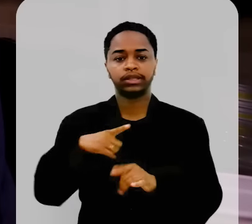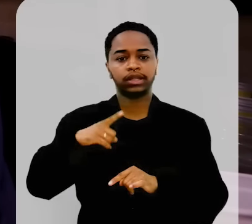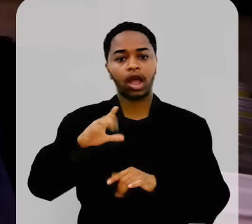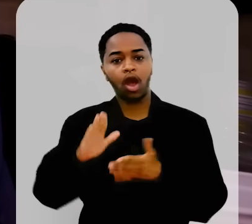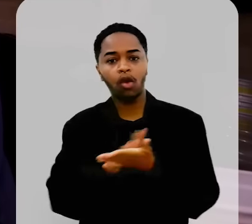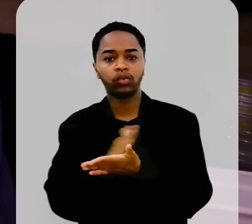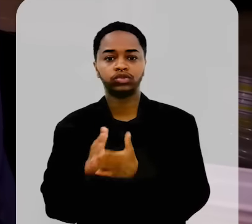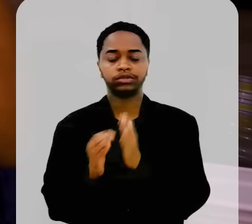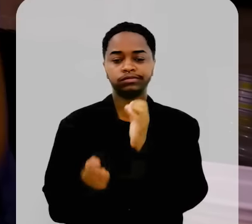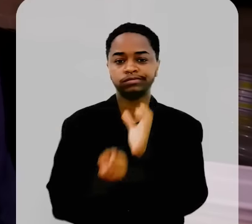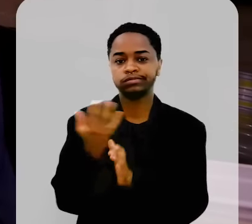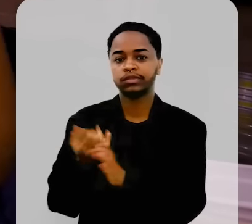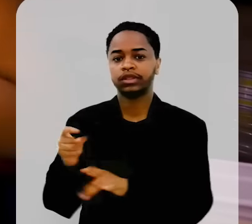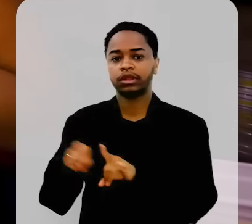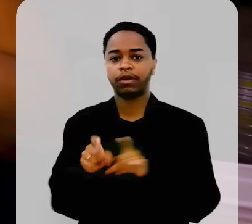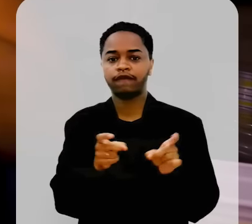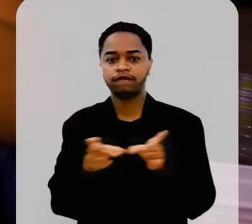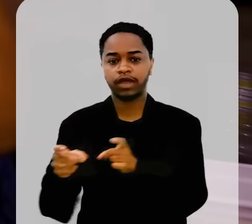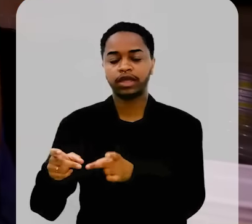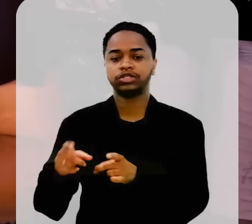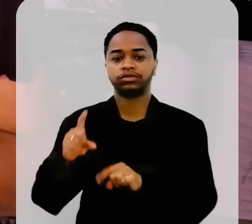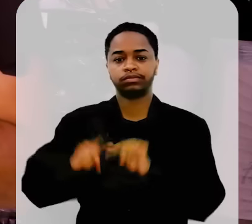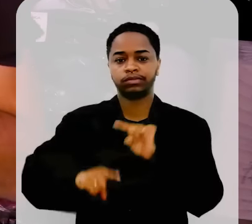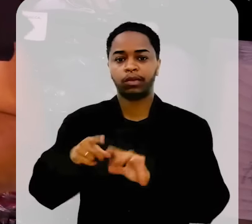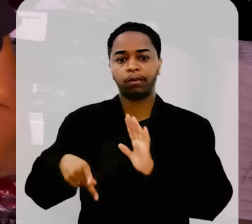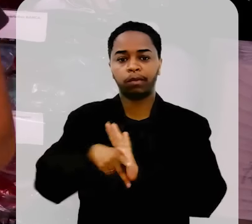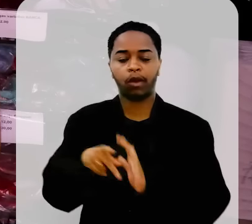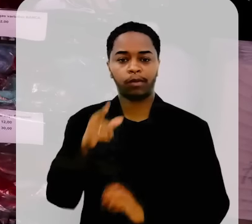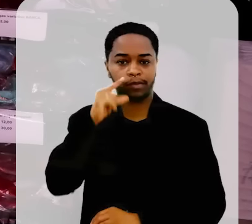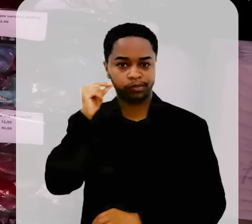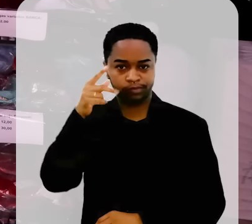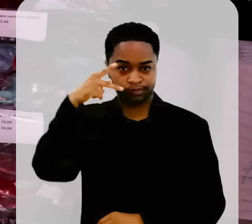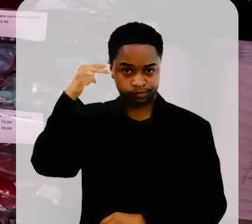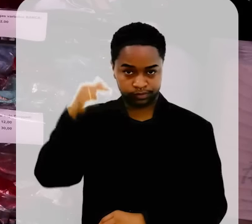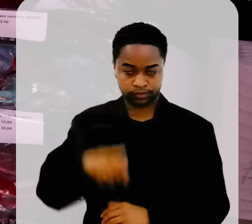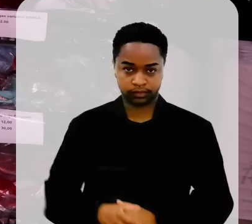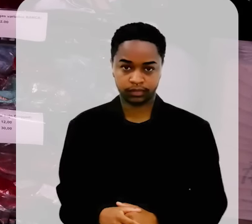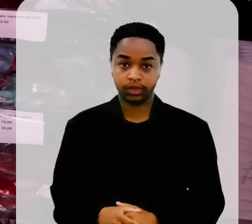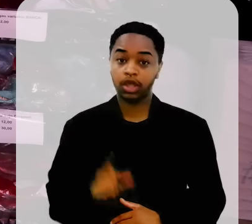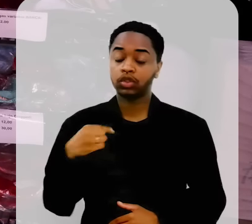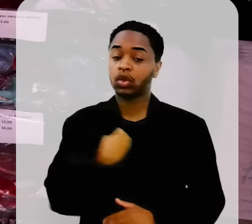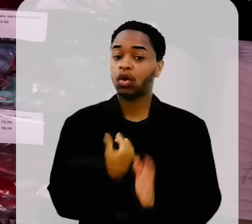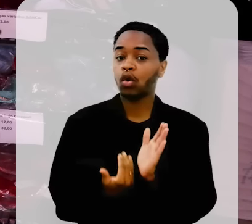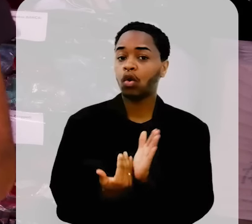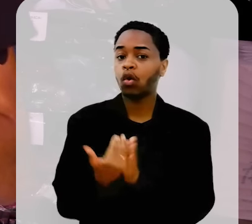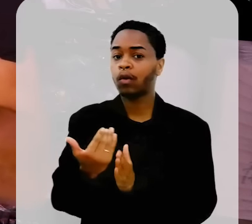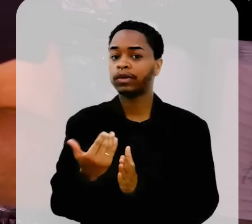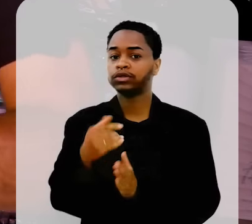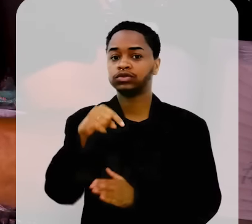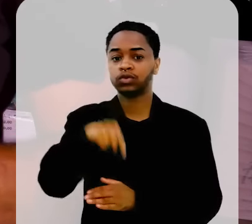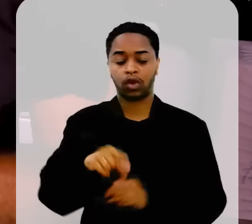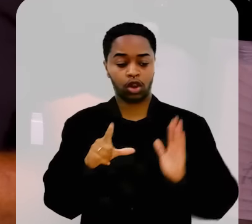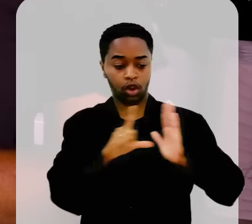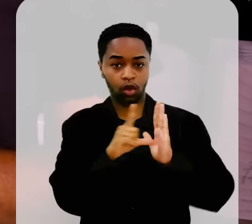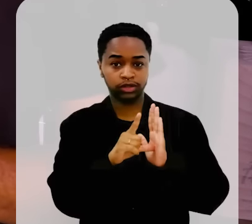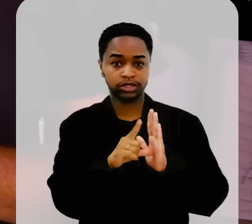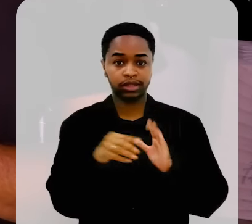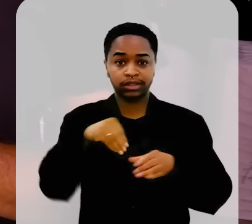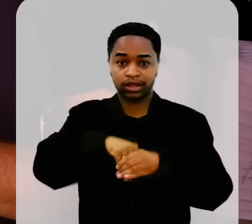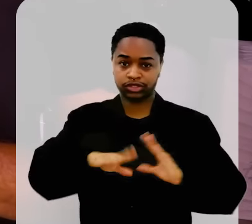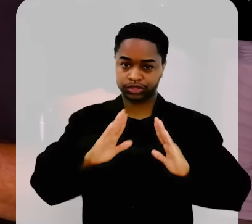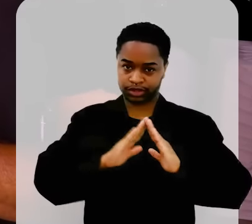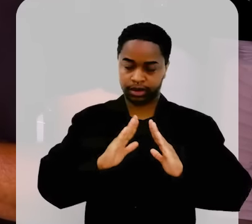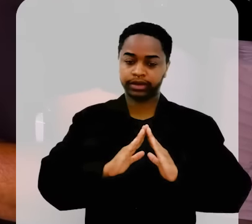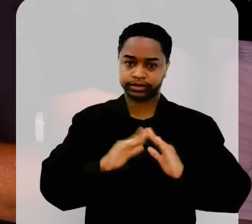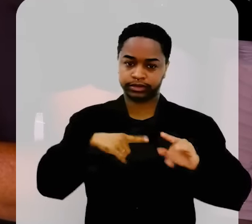produzem e vendem moda íntima. A gente começou essa confecção num quarto da nossa casa.